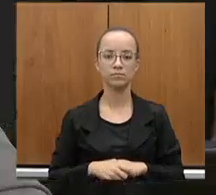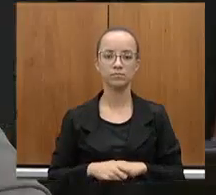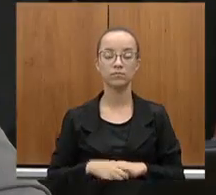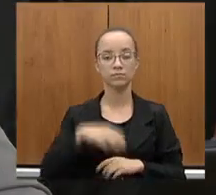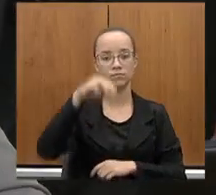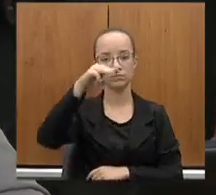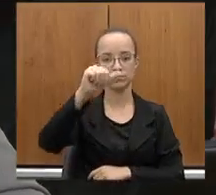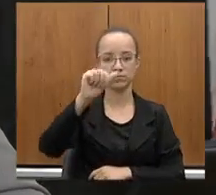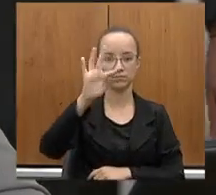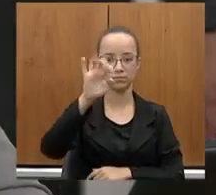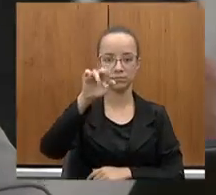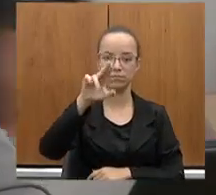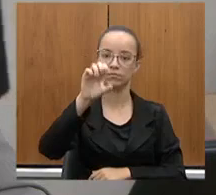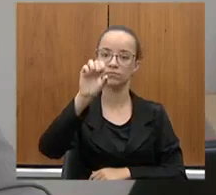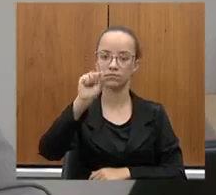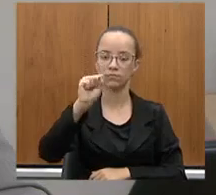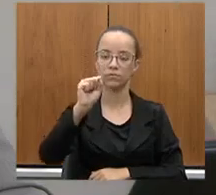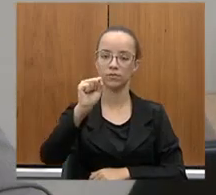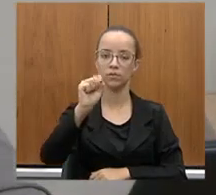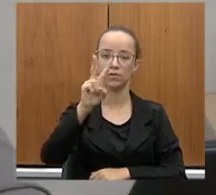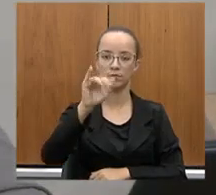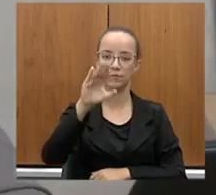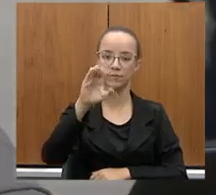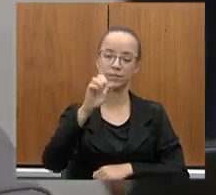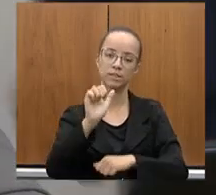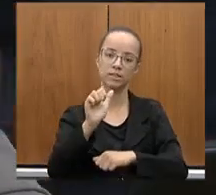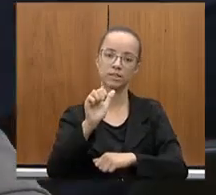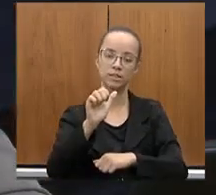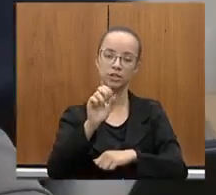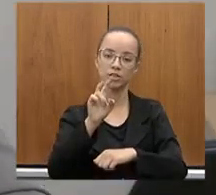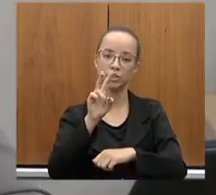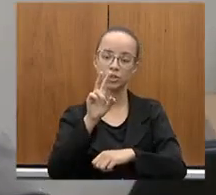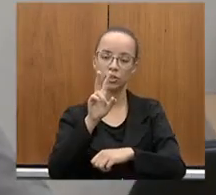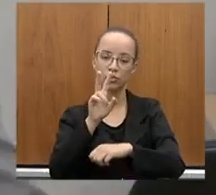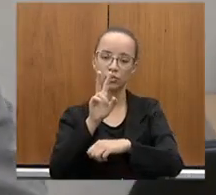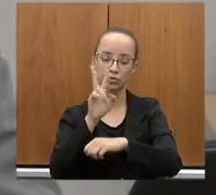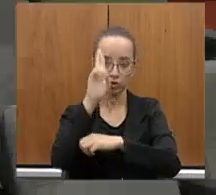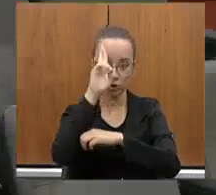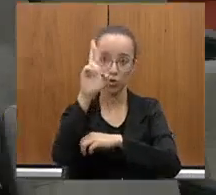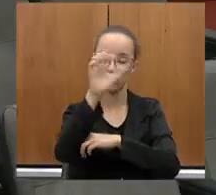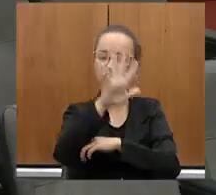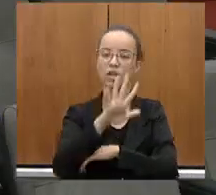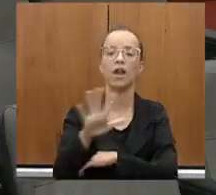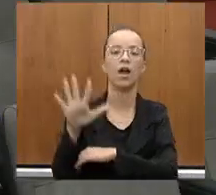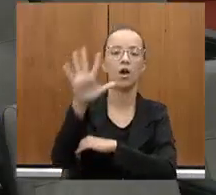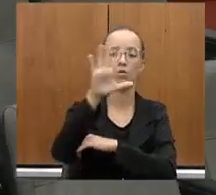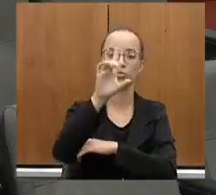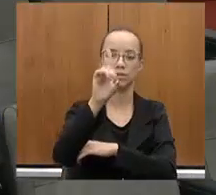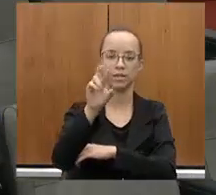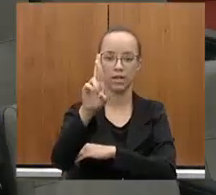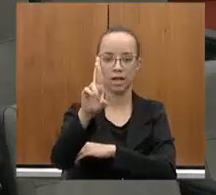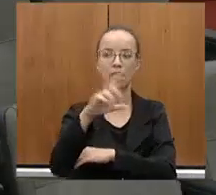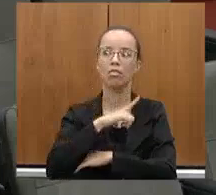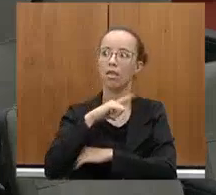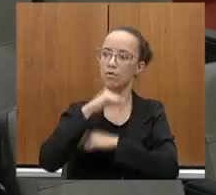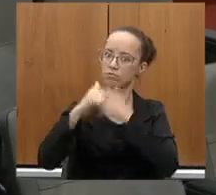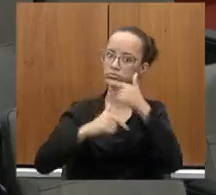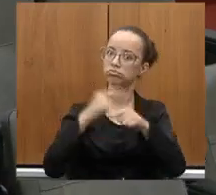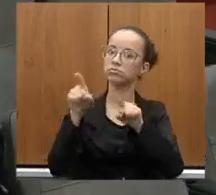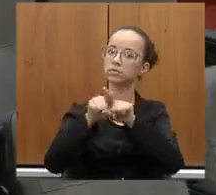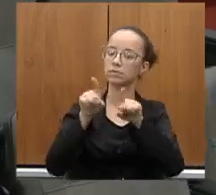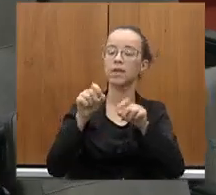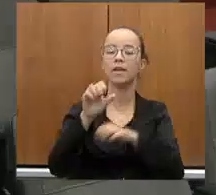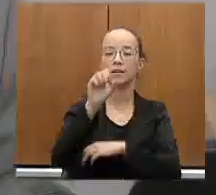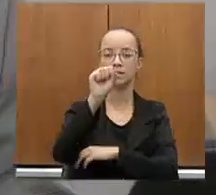Matheus Guimarães Novaes, vice-diretor-geral do DR. Também tem serviço. E está com a gente também o Samir,